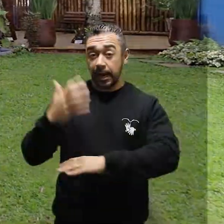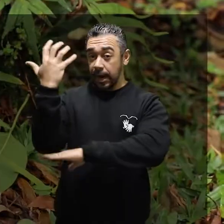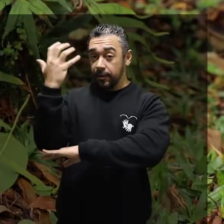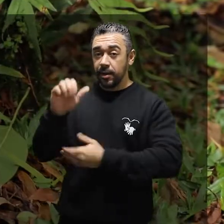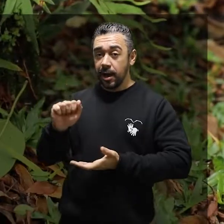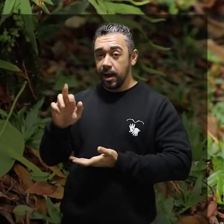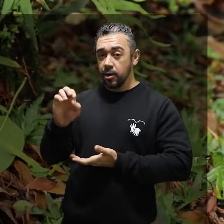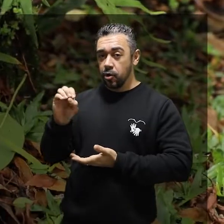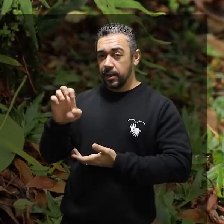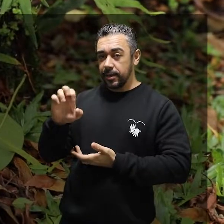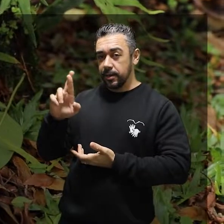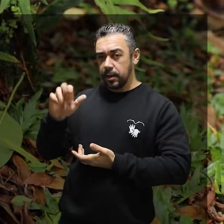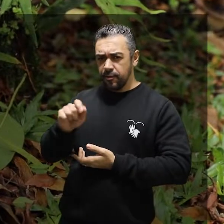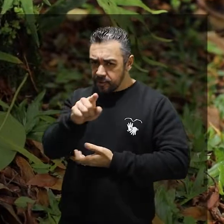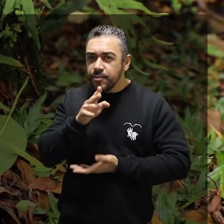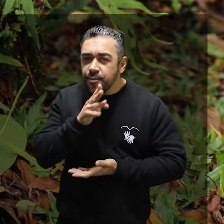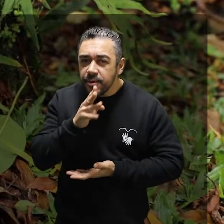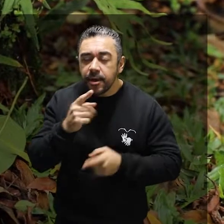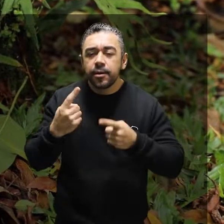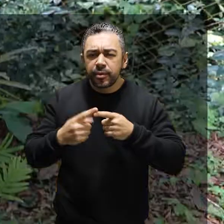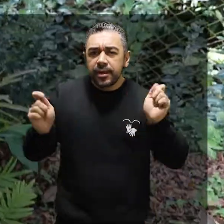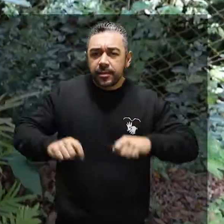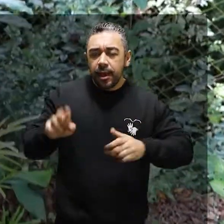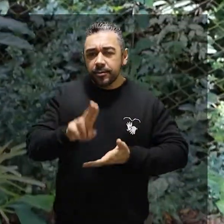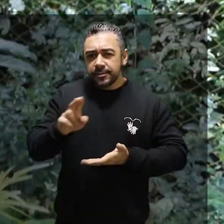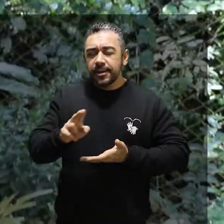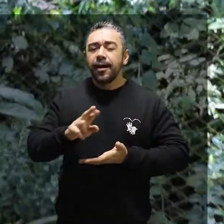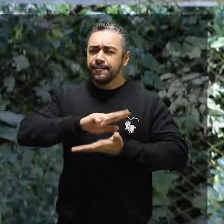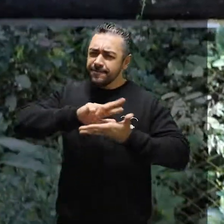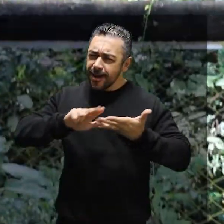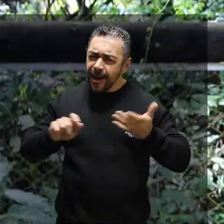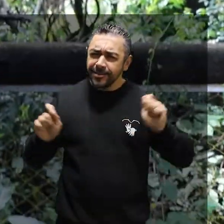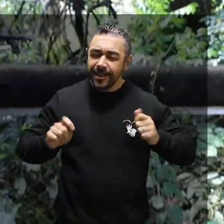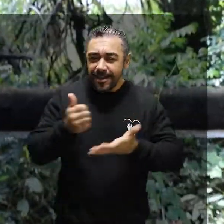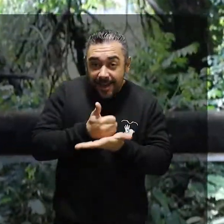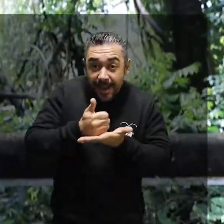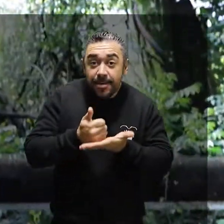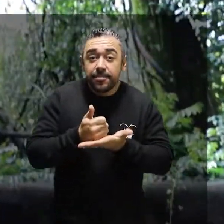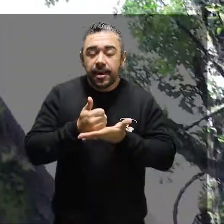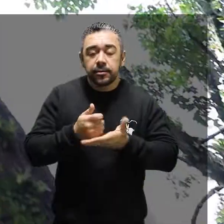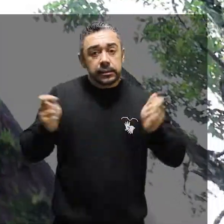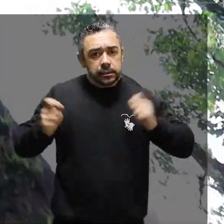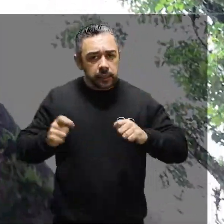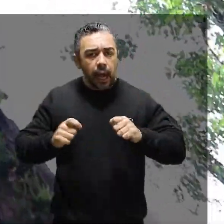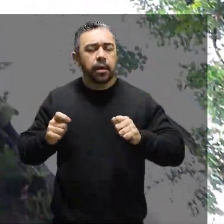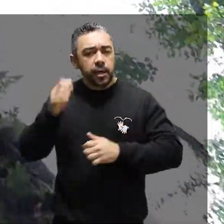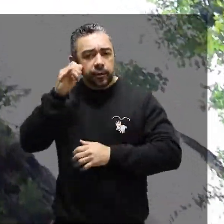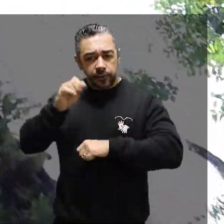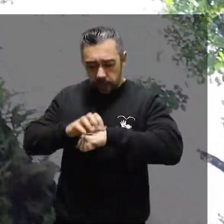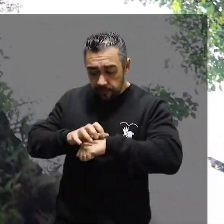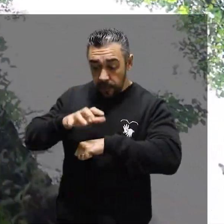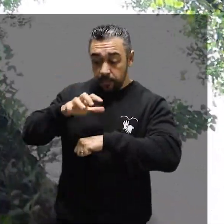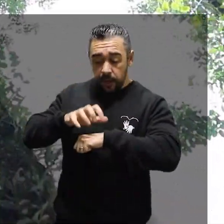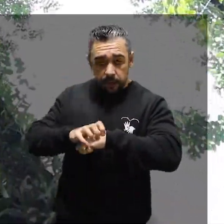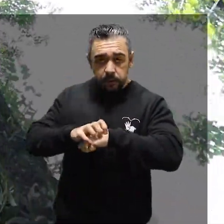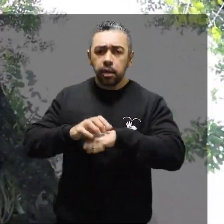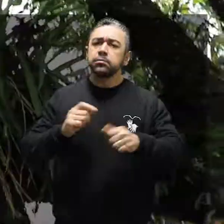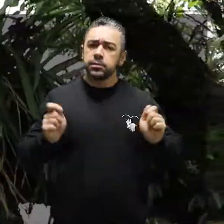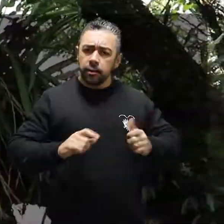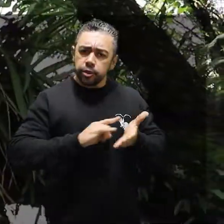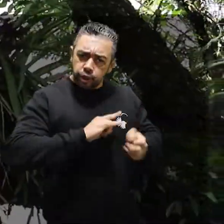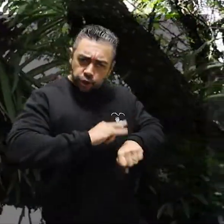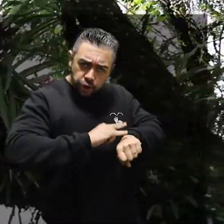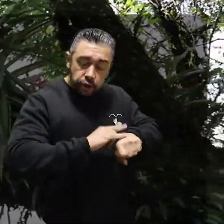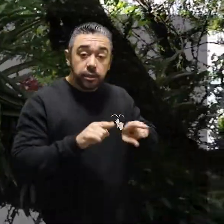A Aroeira você deve conhecer, pois ela tem vários benefícios medicinais. Ela é rica em propriedades anti-inflamatórias,